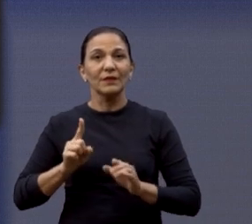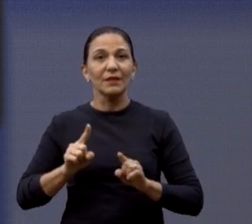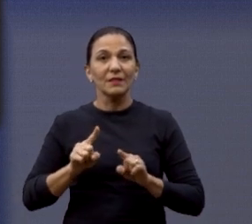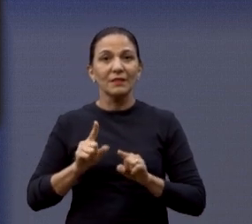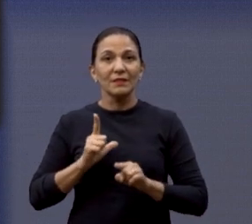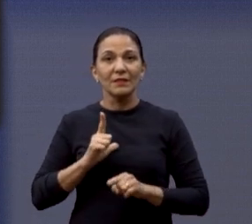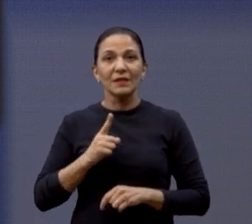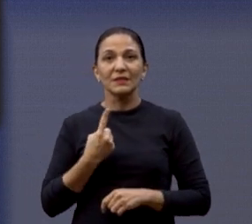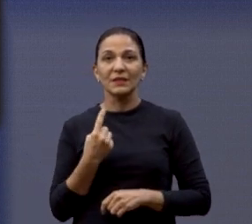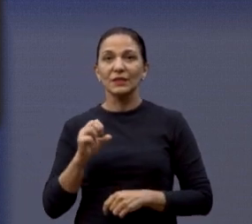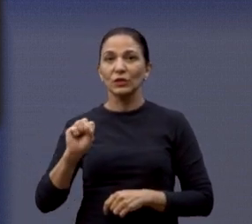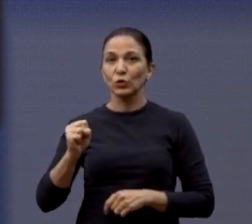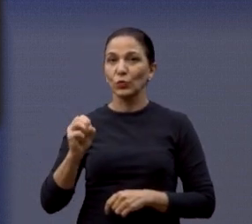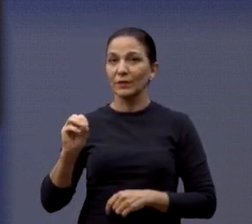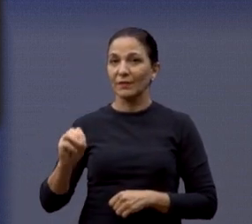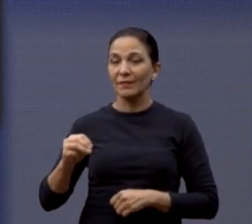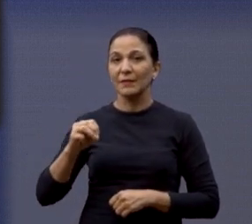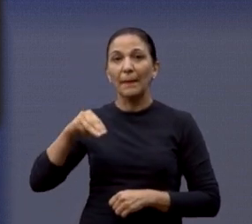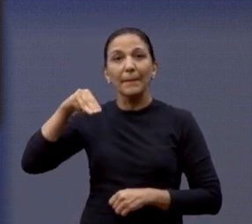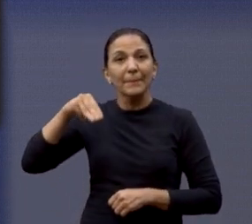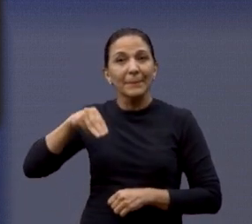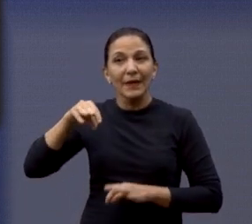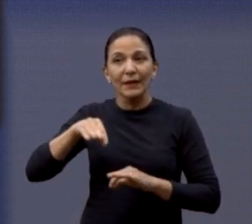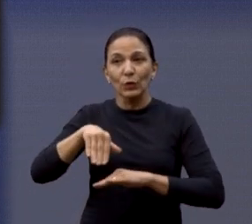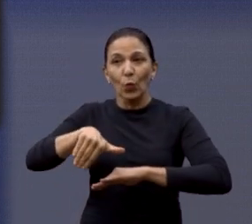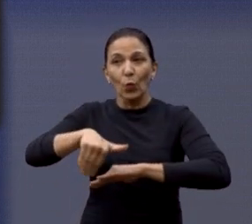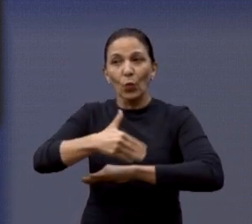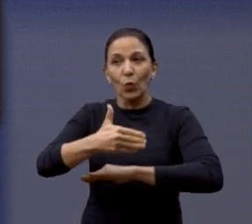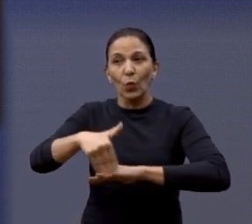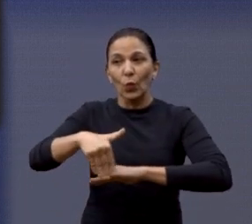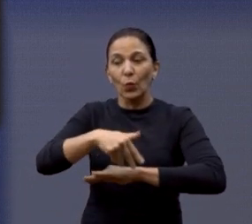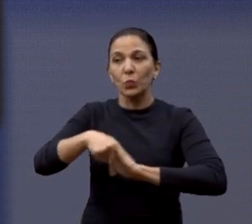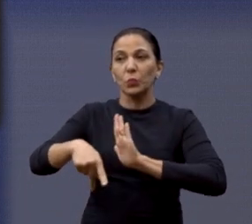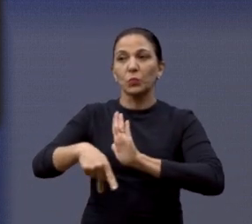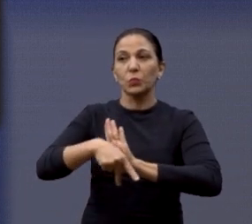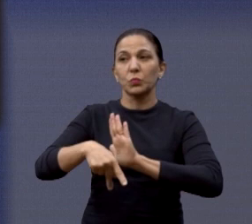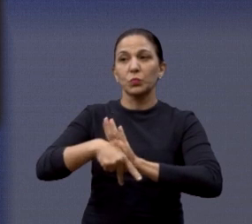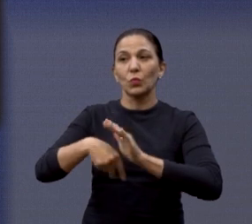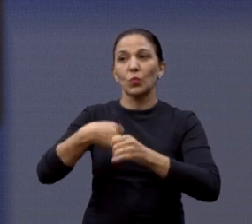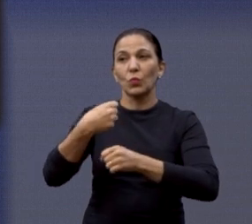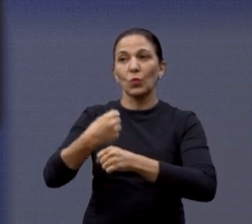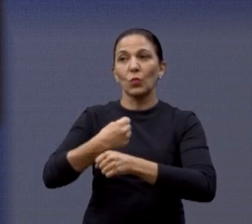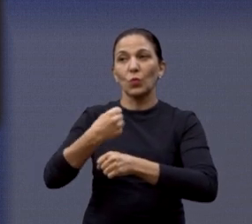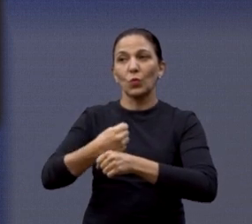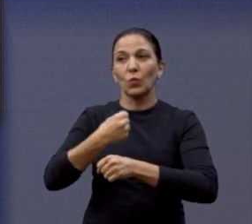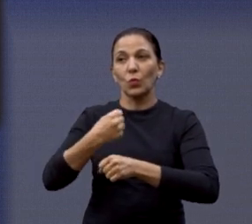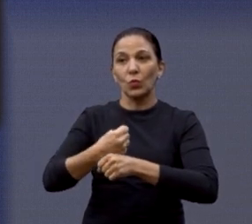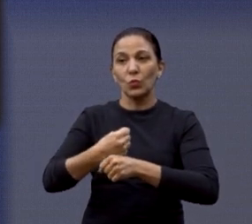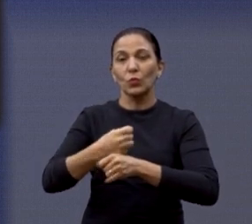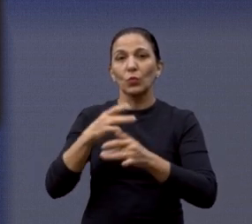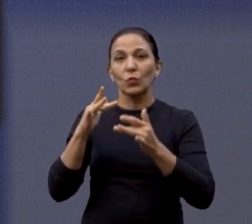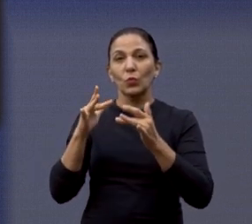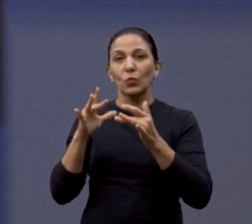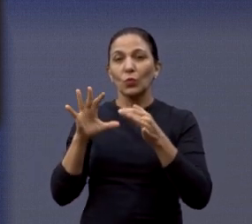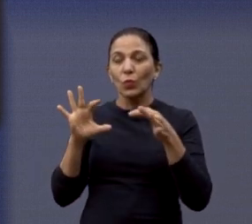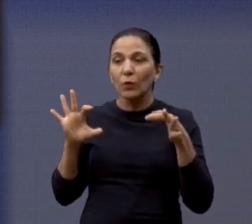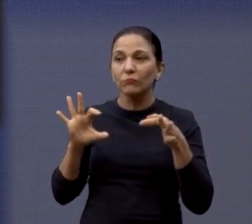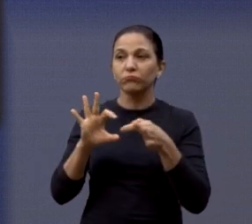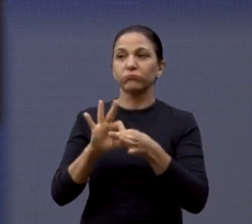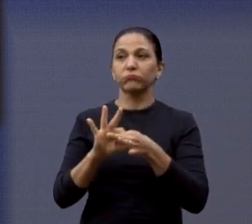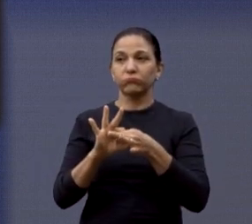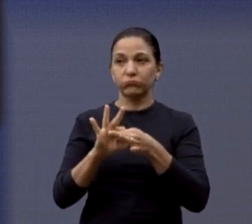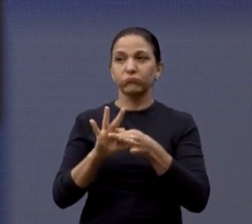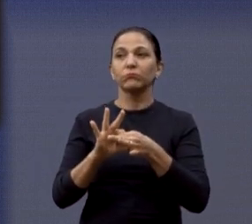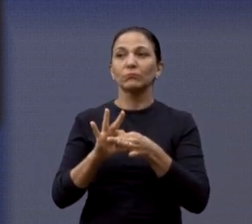José Francisco da Silva Marquesa. Essa obra são 30 metros que vai ligar lá o